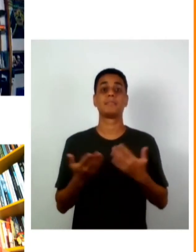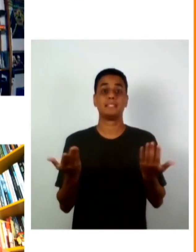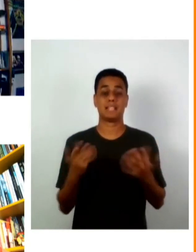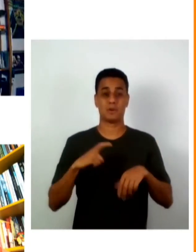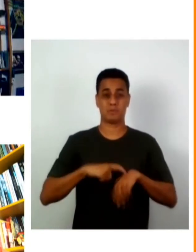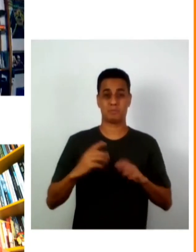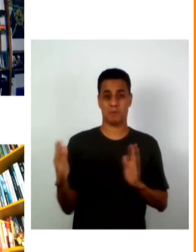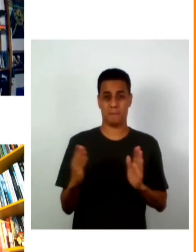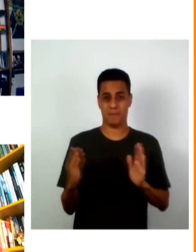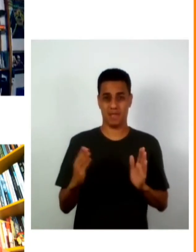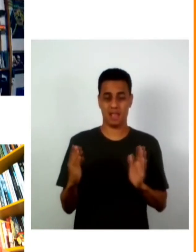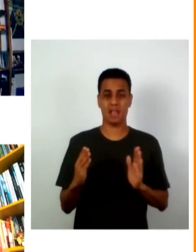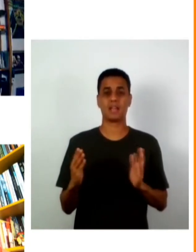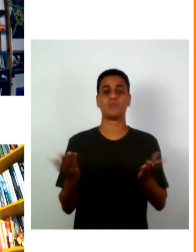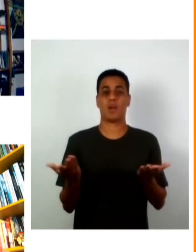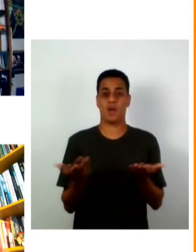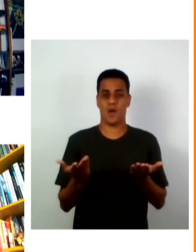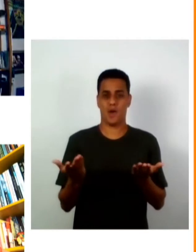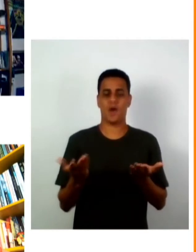feira o instituto